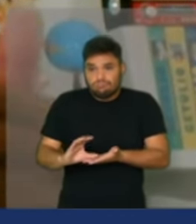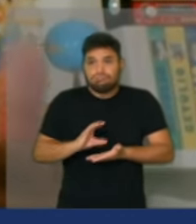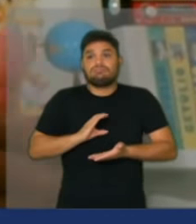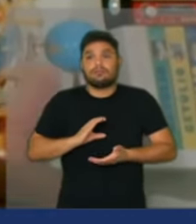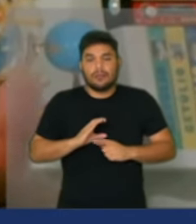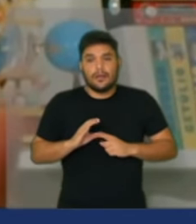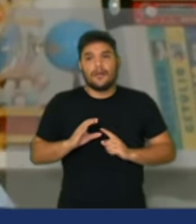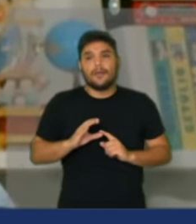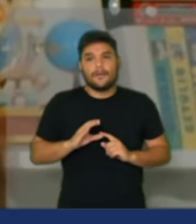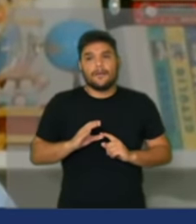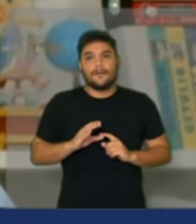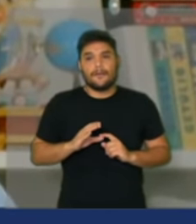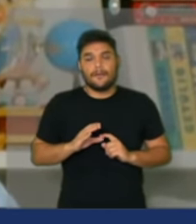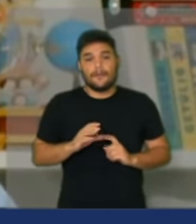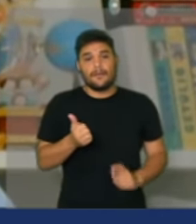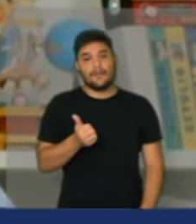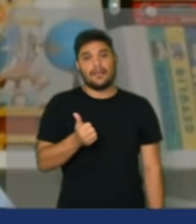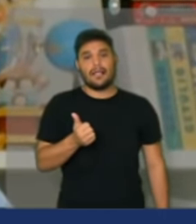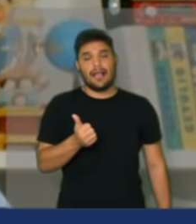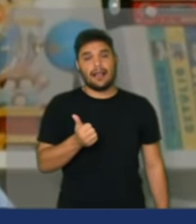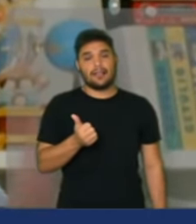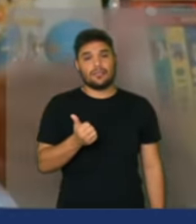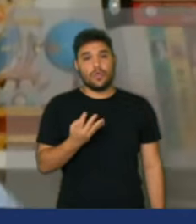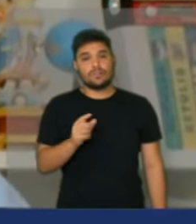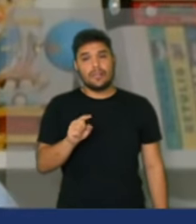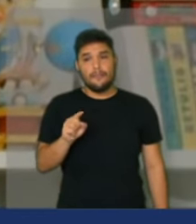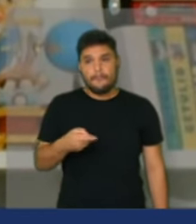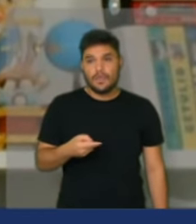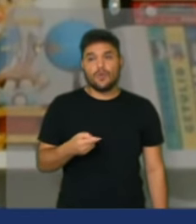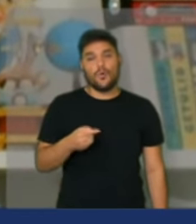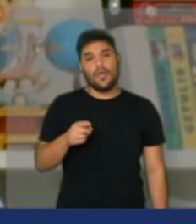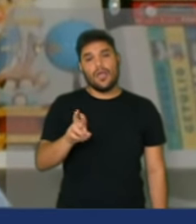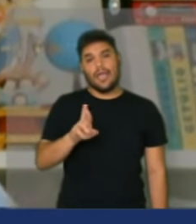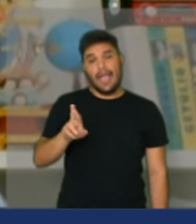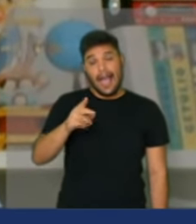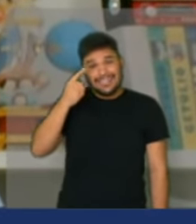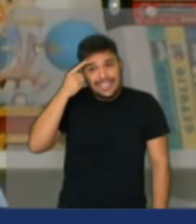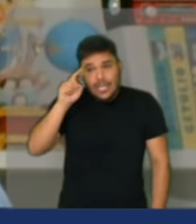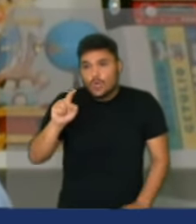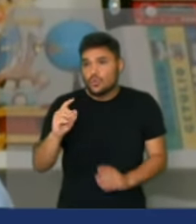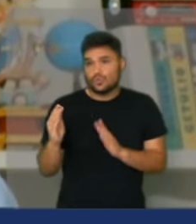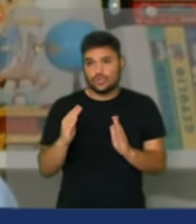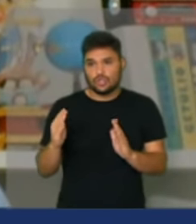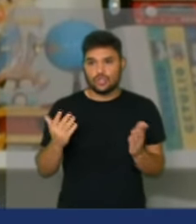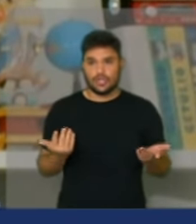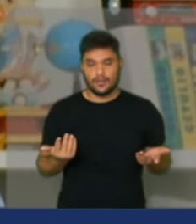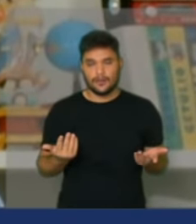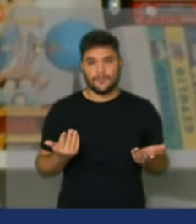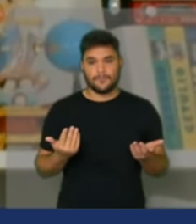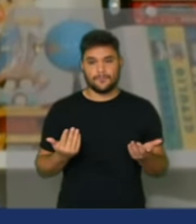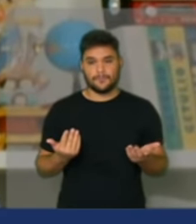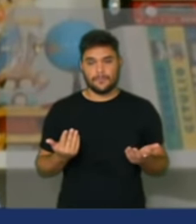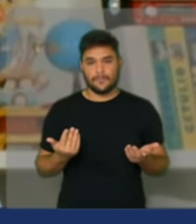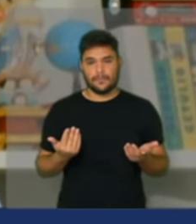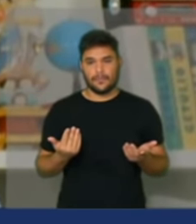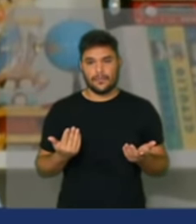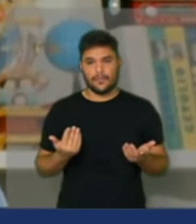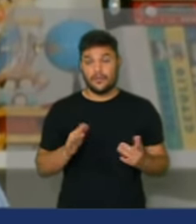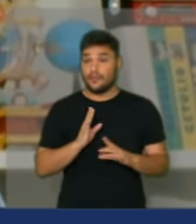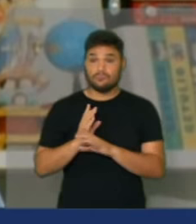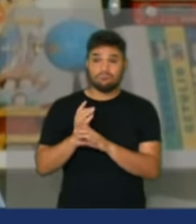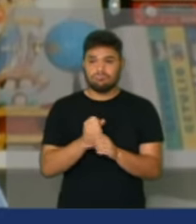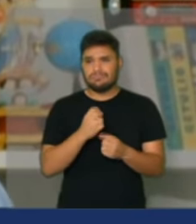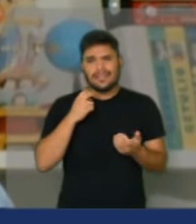a ganhar 14 mil reais por dia nesses mil anos de governo do Bolsonaro, o que é uma